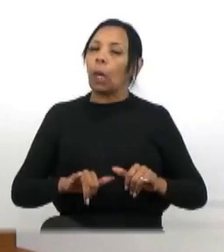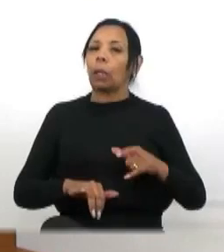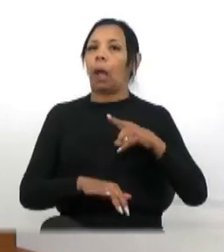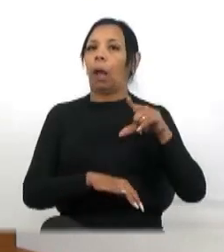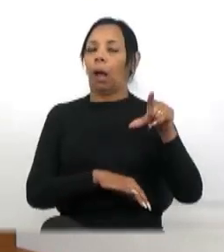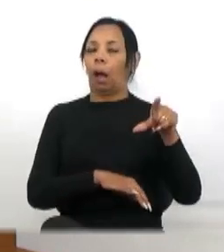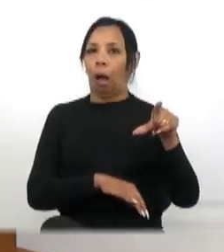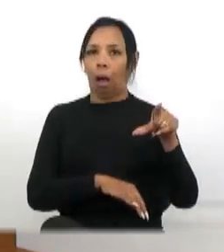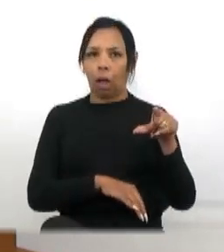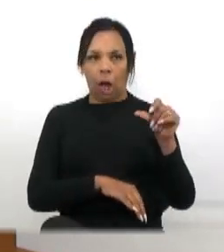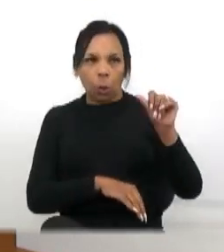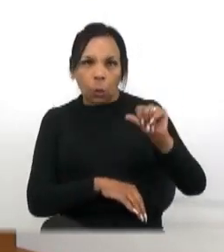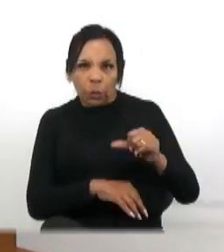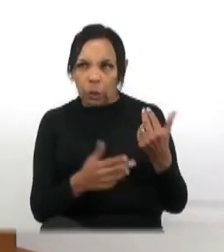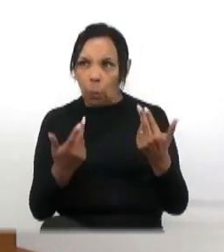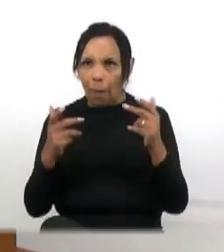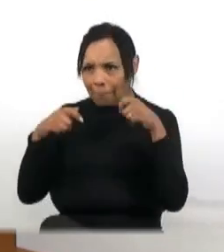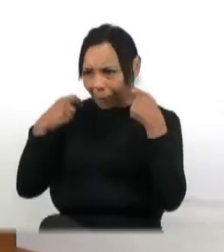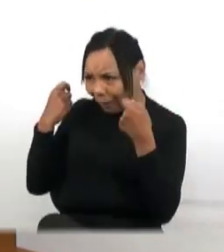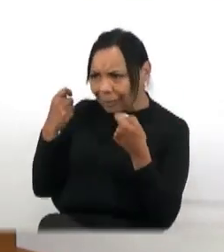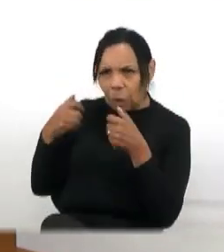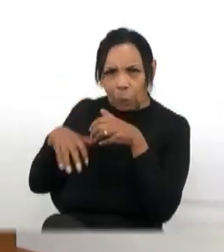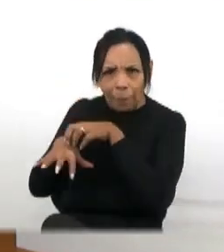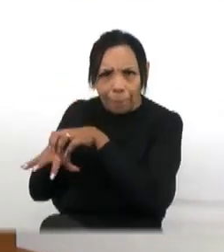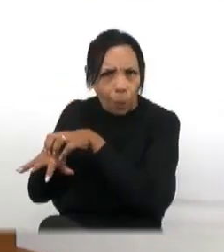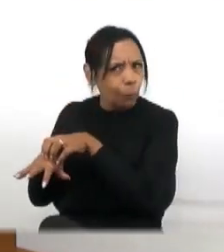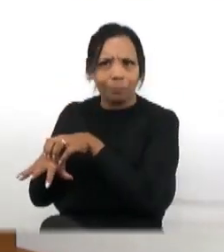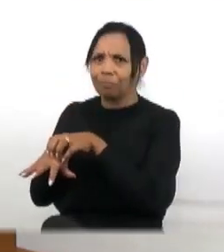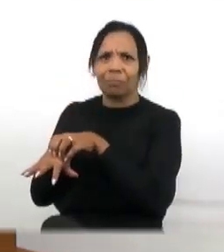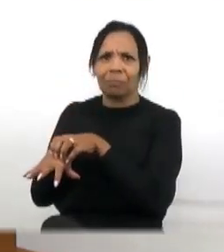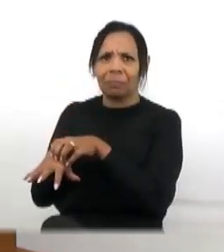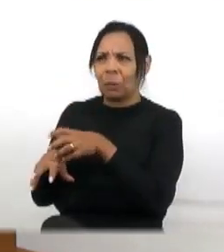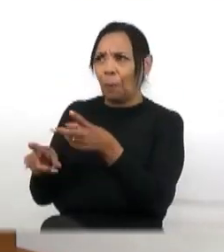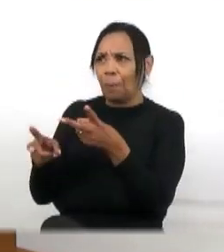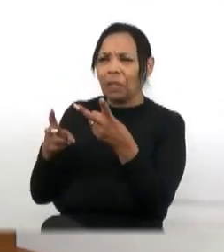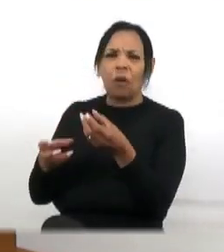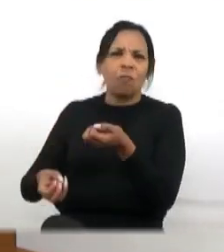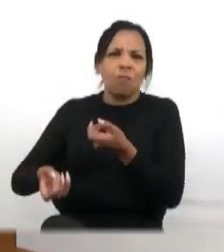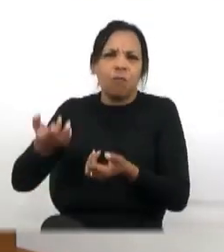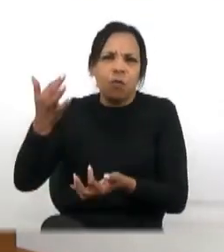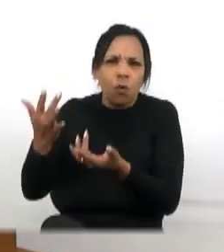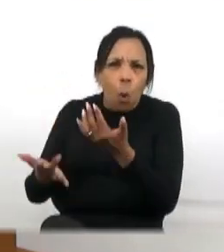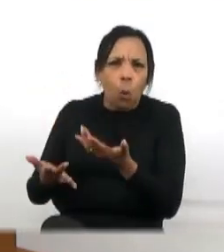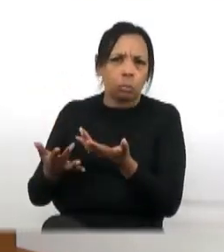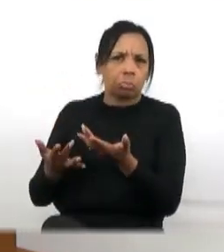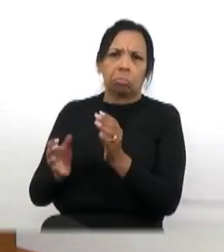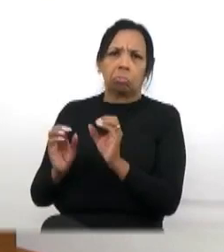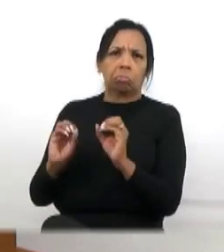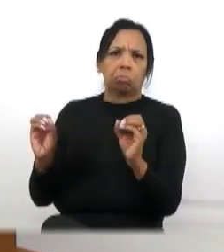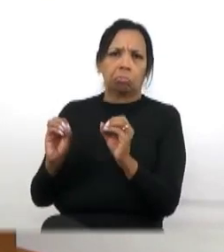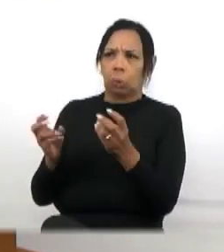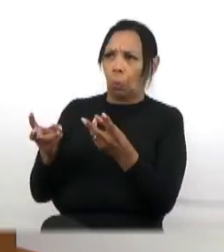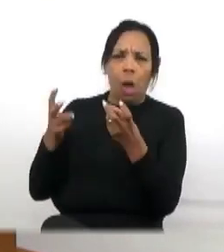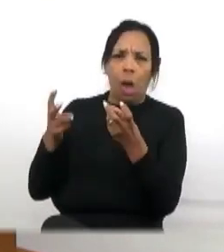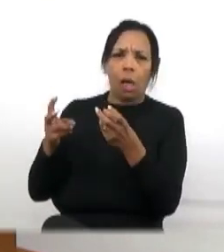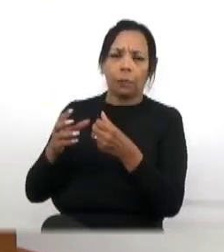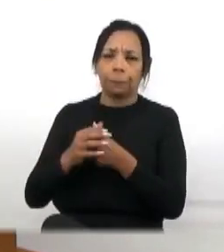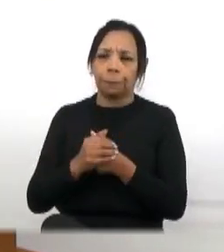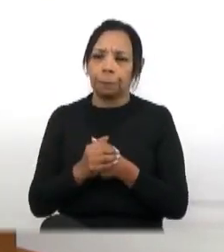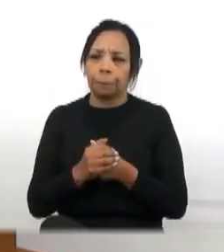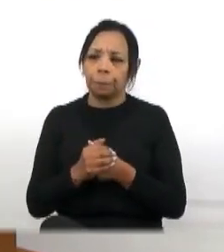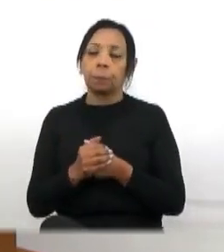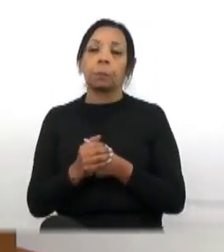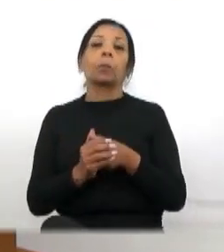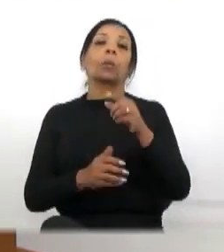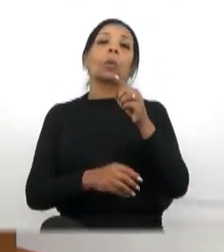é tão ruim quanto o de Bragança. Porque você não vê onde pegando fogo. Vendora, senhor se conclua com o seu pronunciamento. Um milhão e meio,